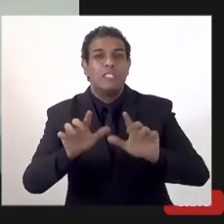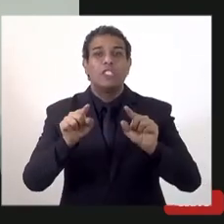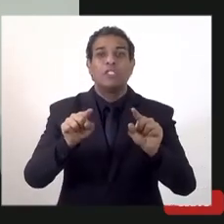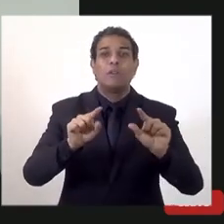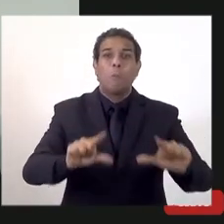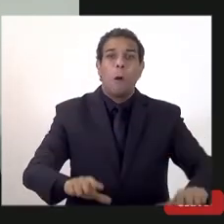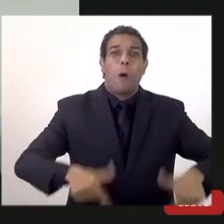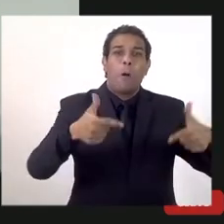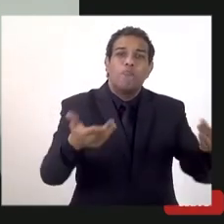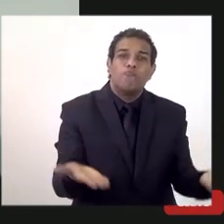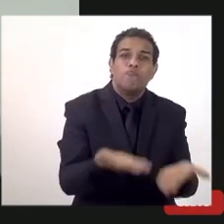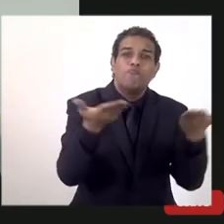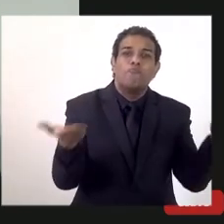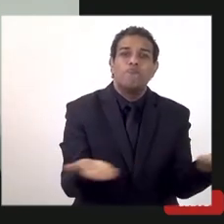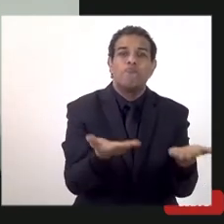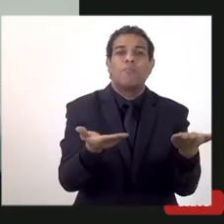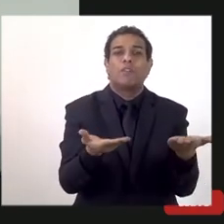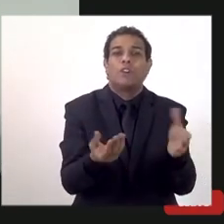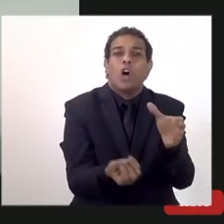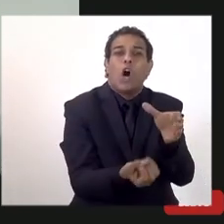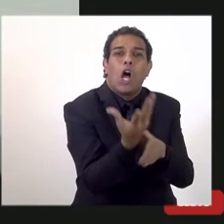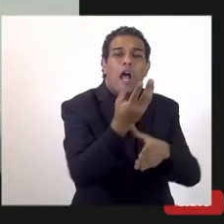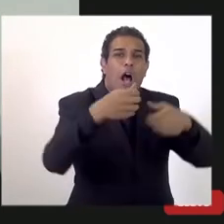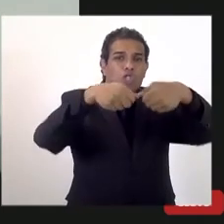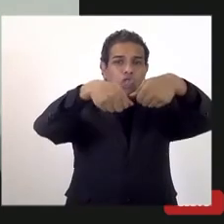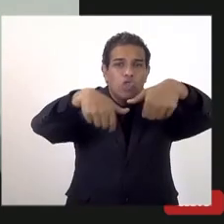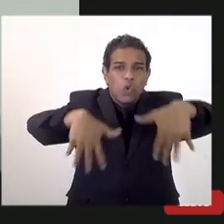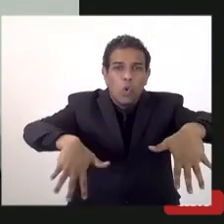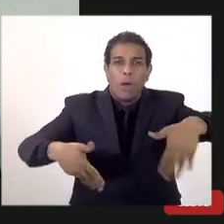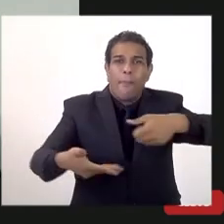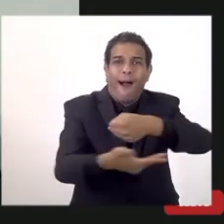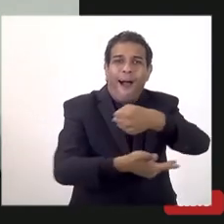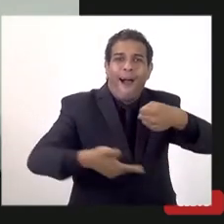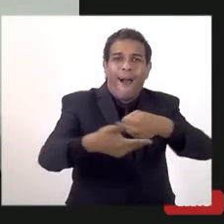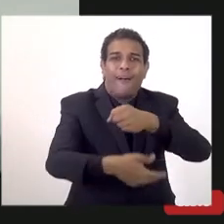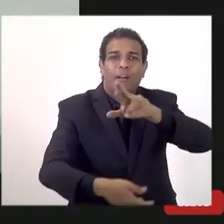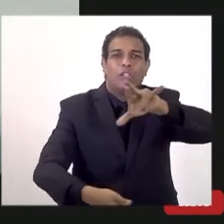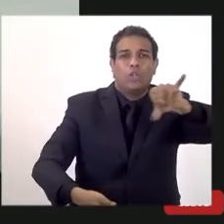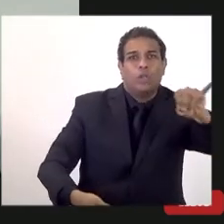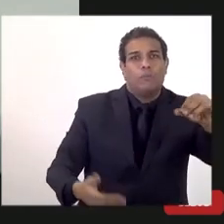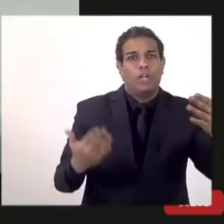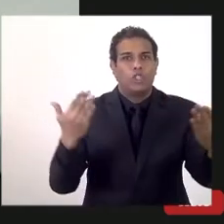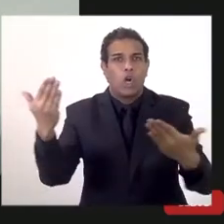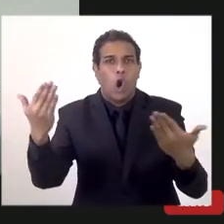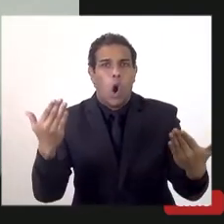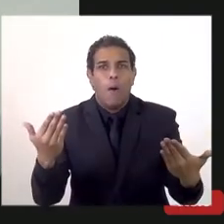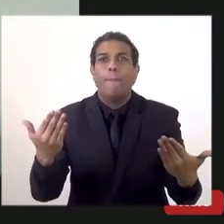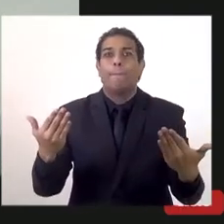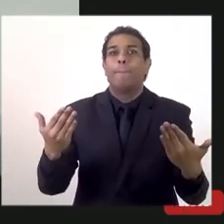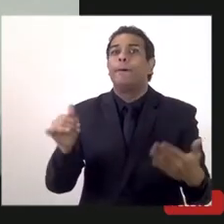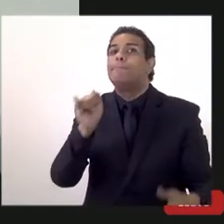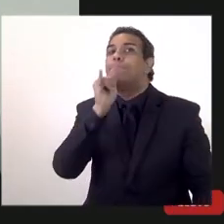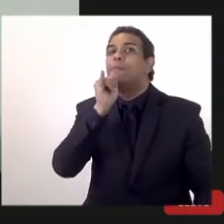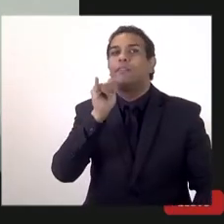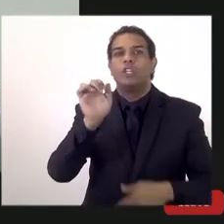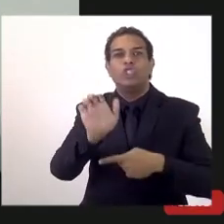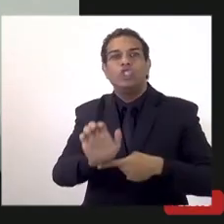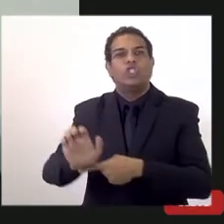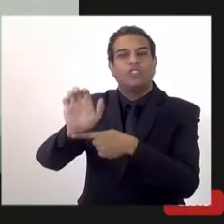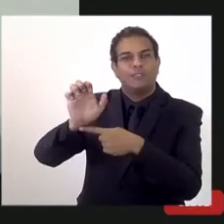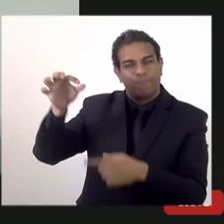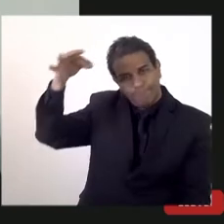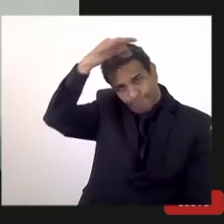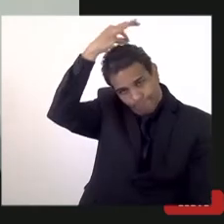fomentar essas ações estruturantes. Obviamente isso e aí comparando com outros estados cito o exemplo do Espírito Santo e isso